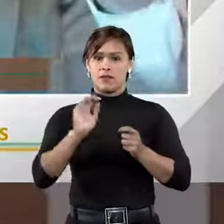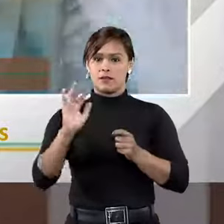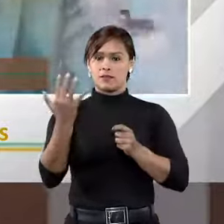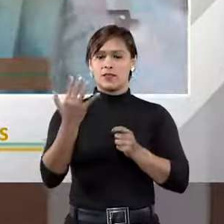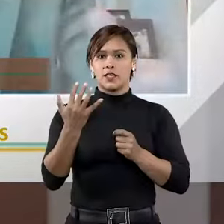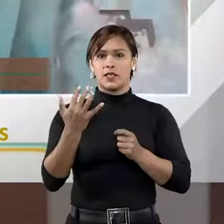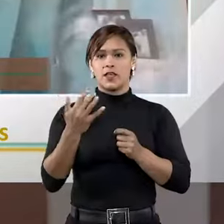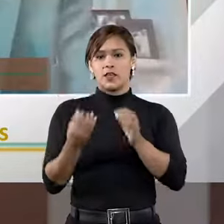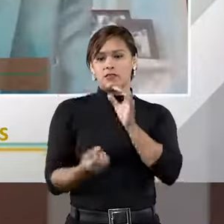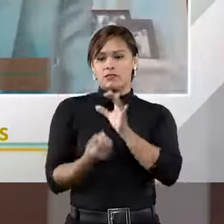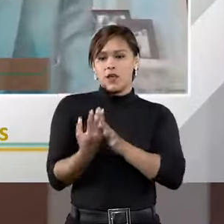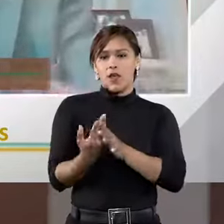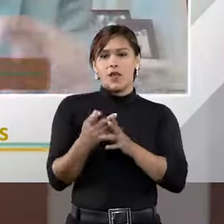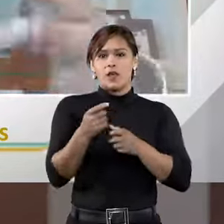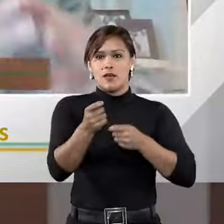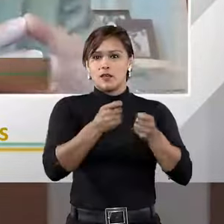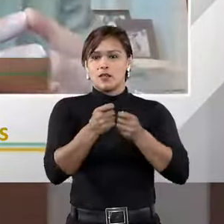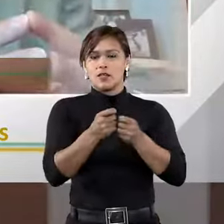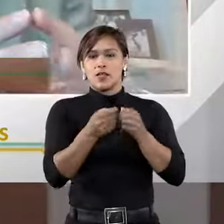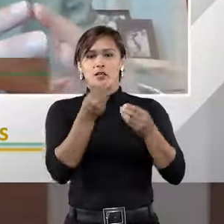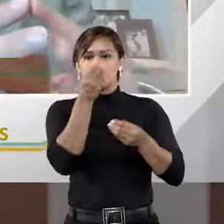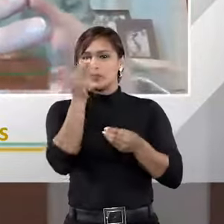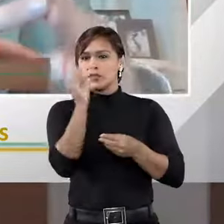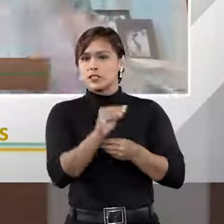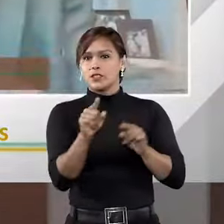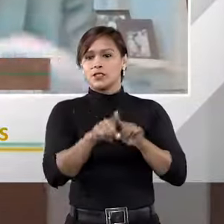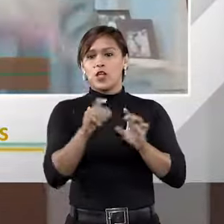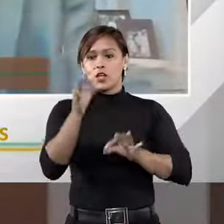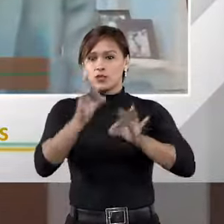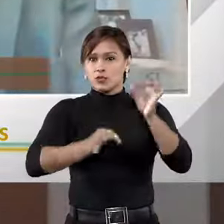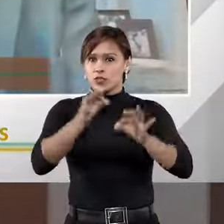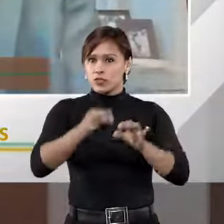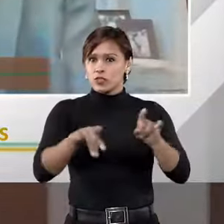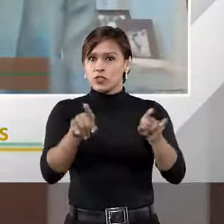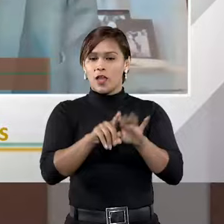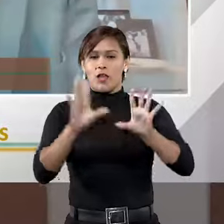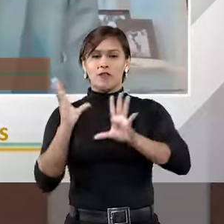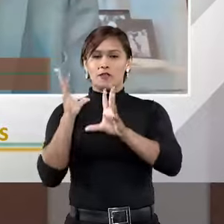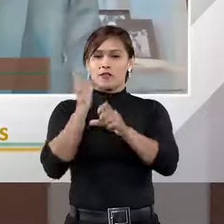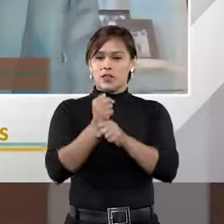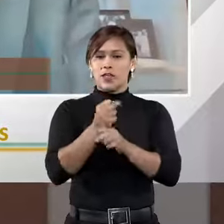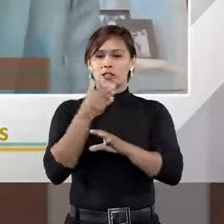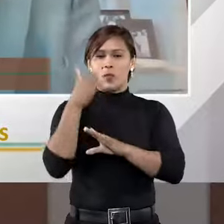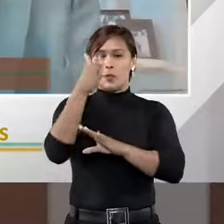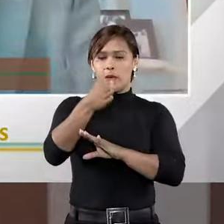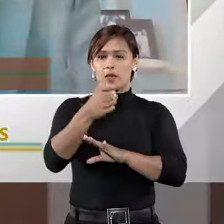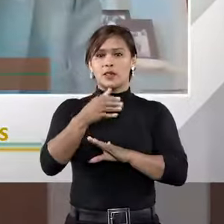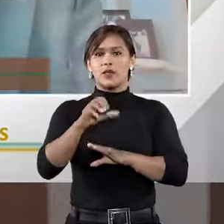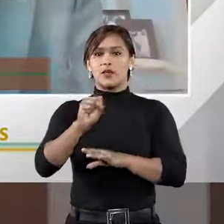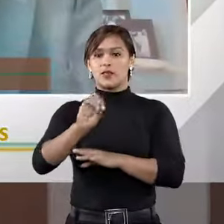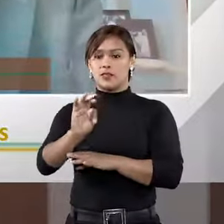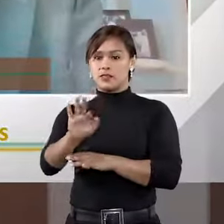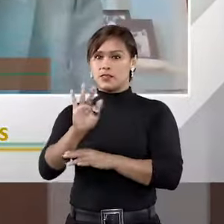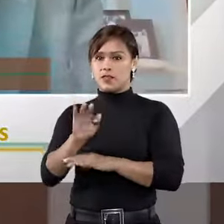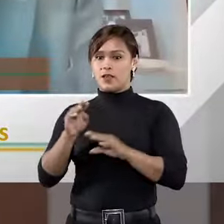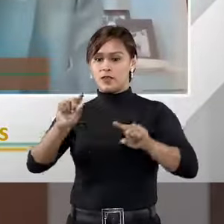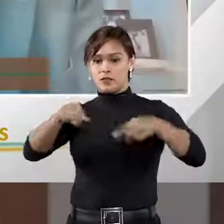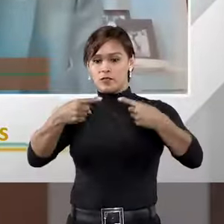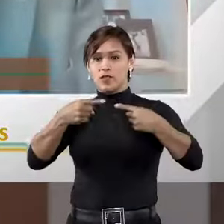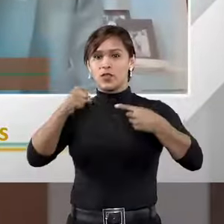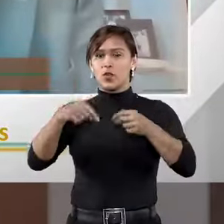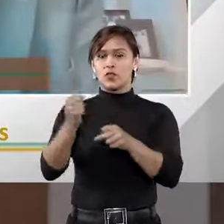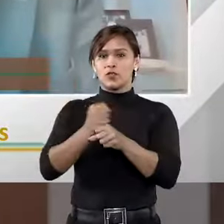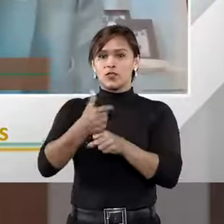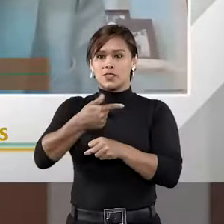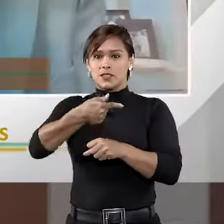É da essência da arbitragem isso, não se deixar que o judiciário revise o mérito da causa. O Supremo Tribunal Federal enfrentou essa questão nos